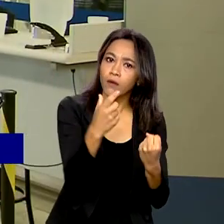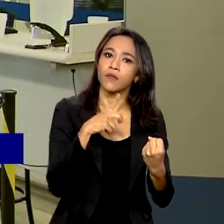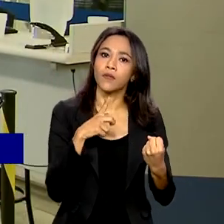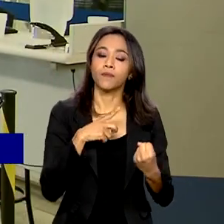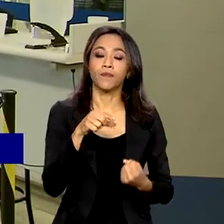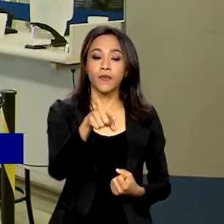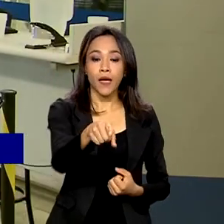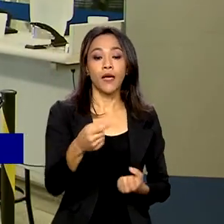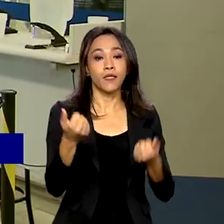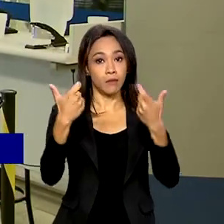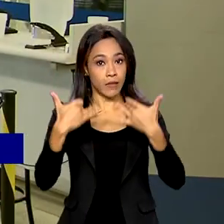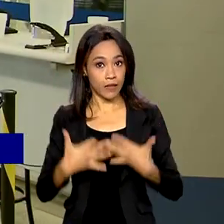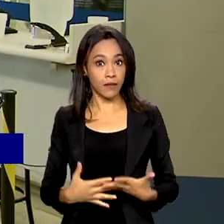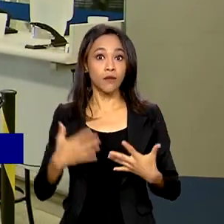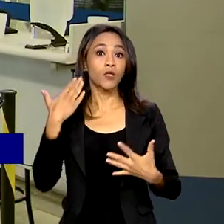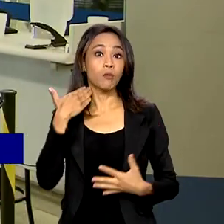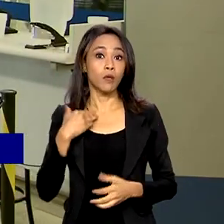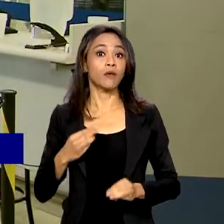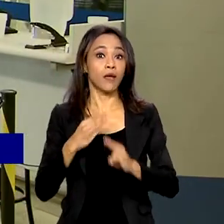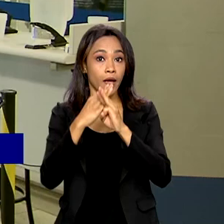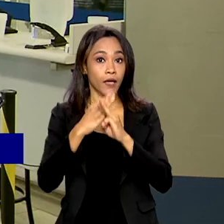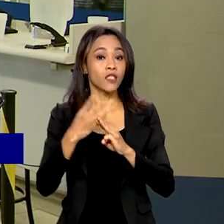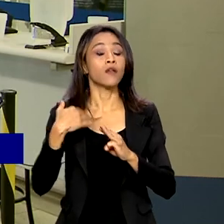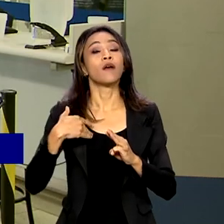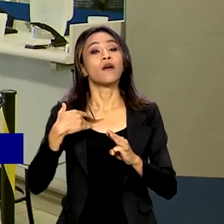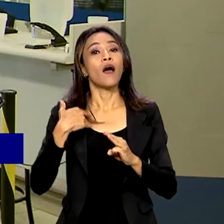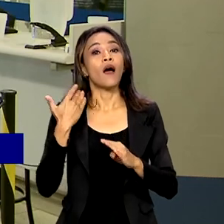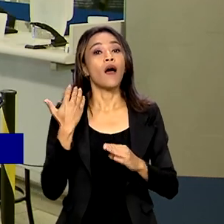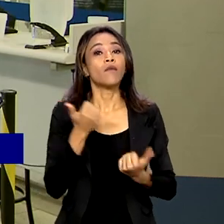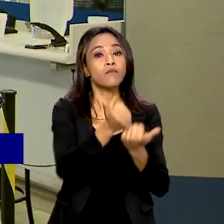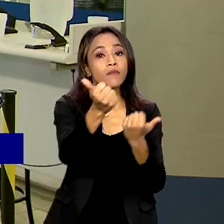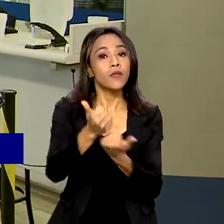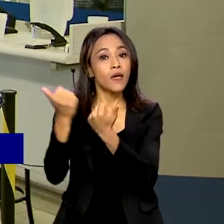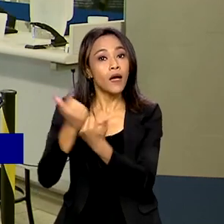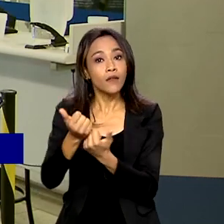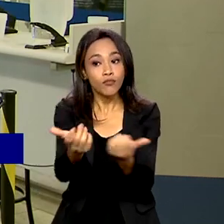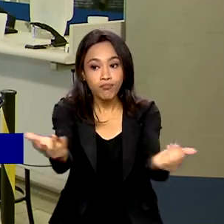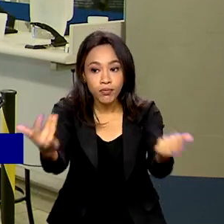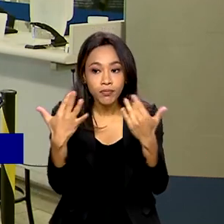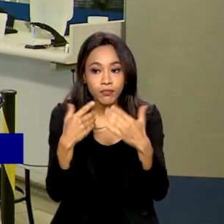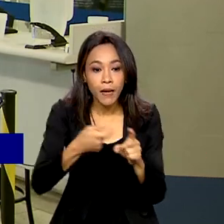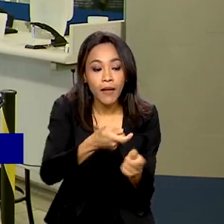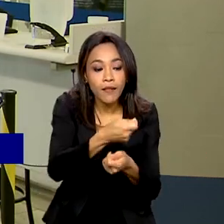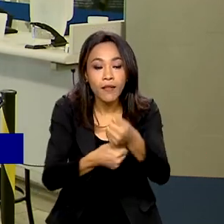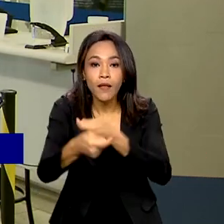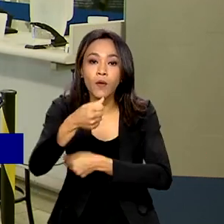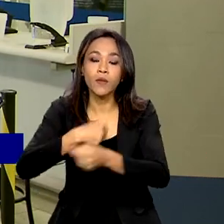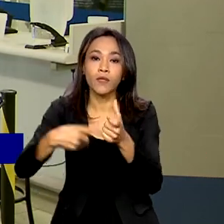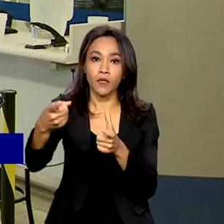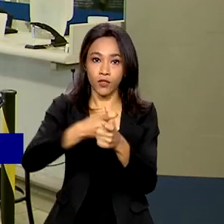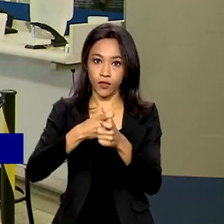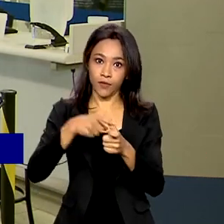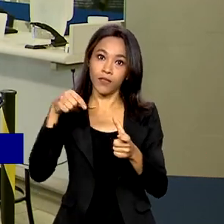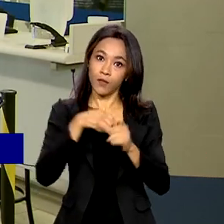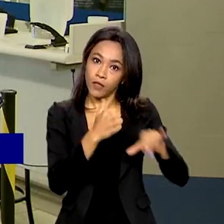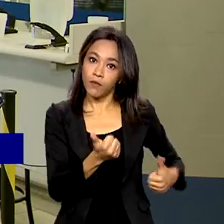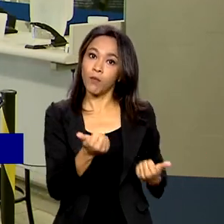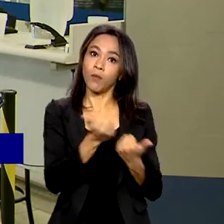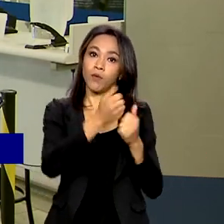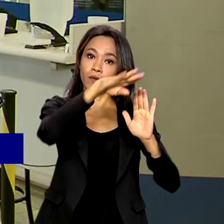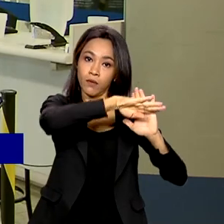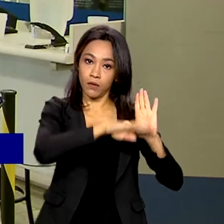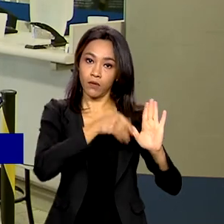a Caixa espera atender toda a demanda por renegociação de dívidas, que aumentou com o lançamento do programa Desenrola.